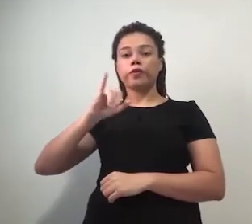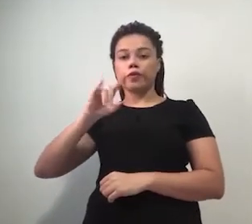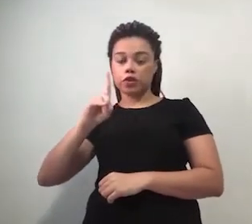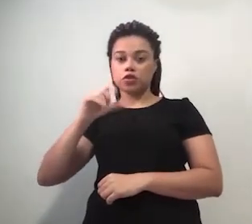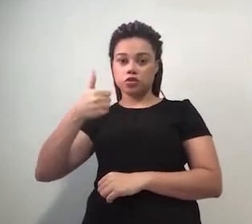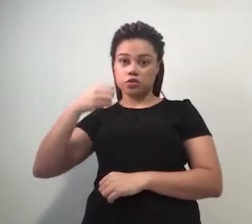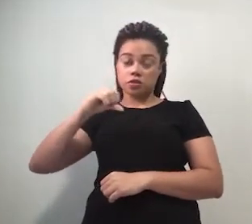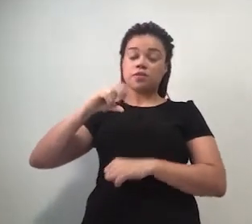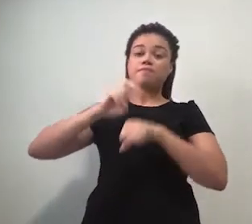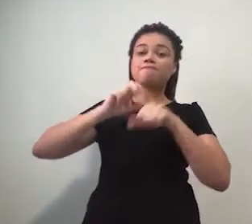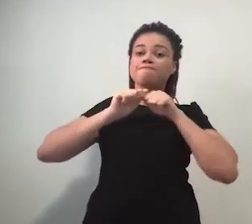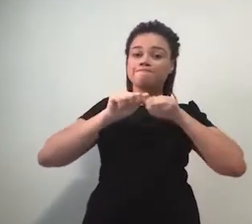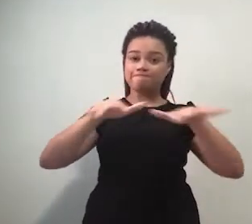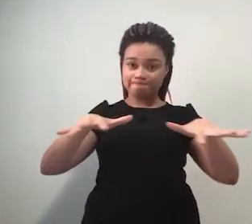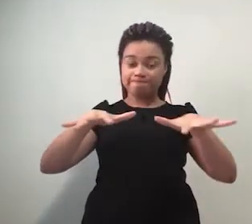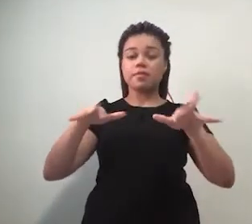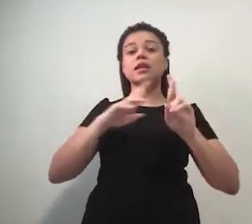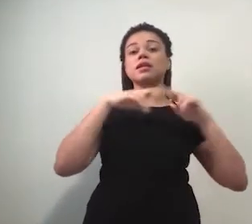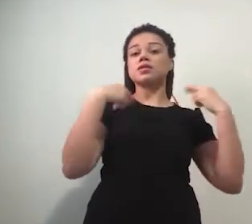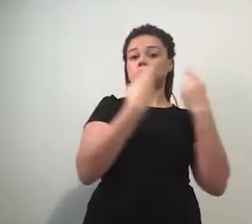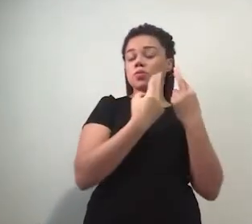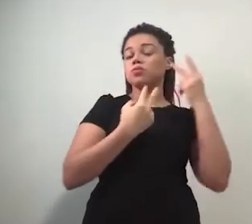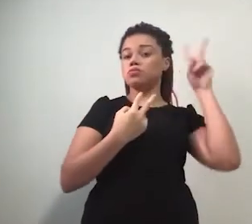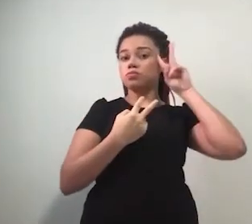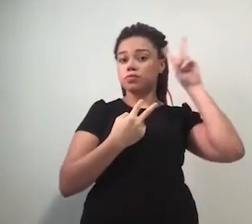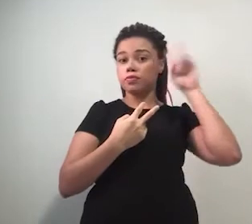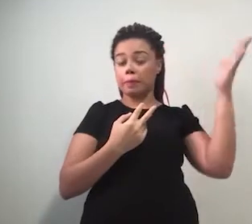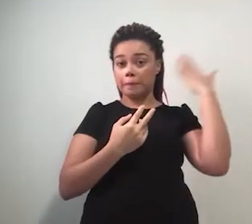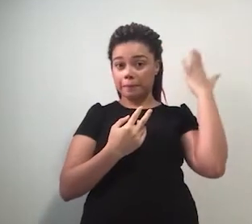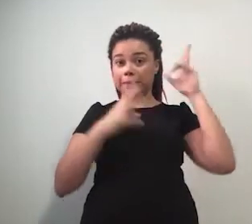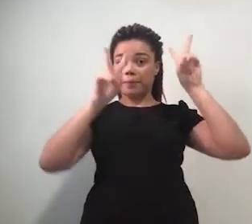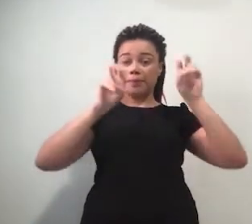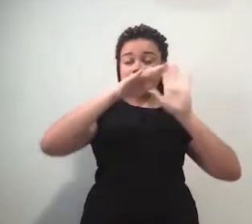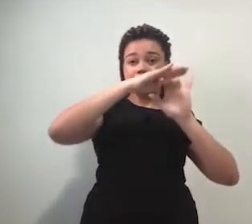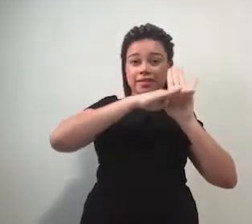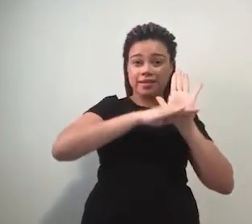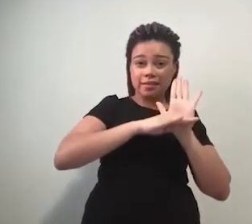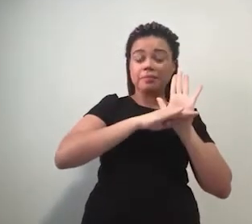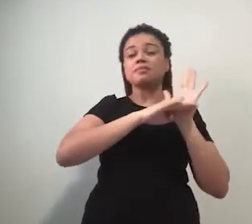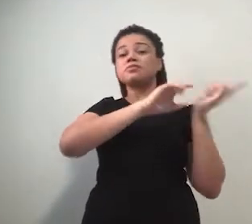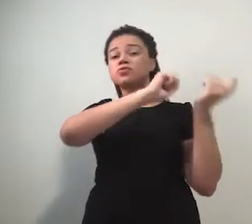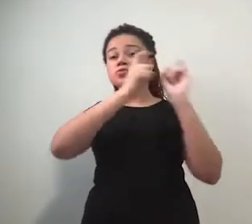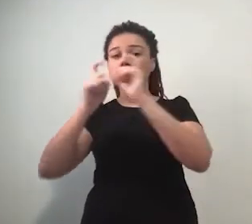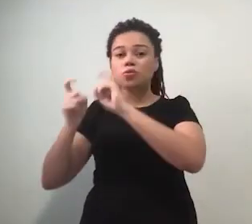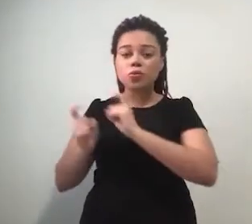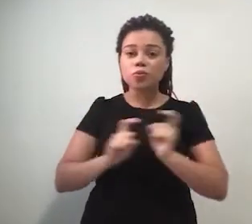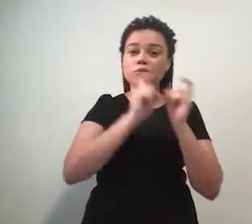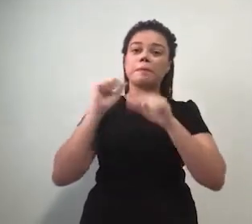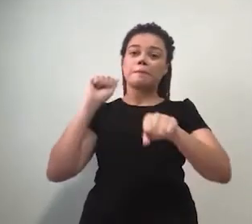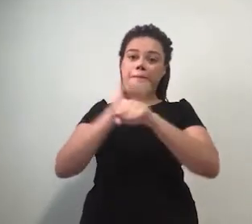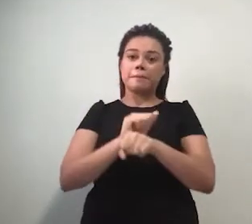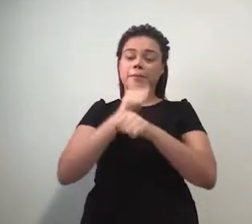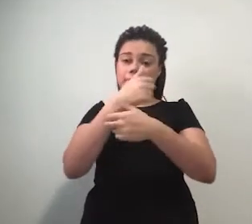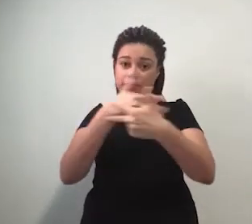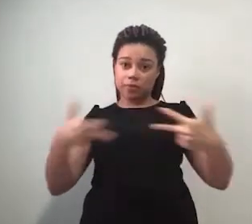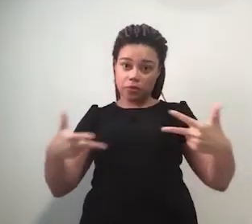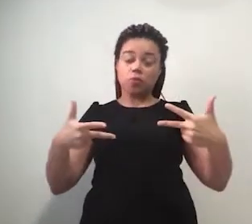da suspensão das atividades acadêmicas e administrativas presenciais